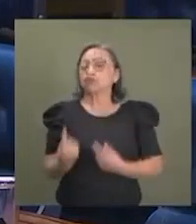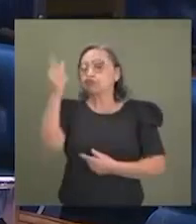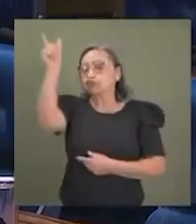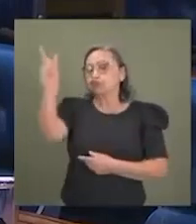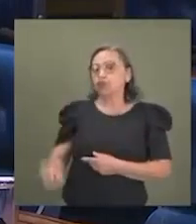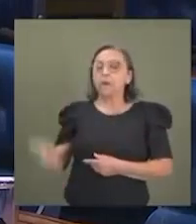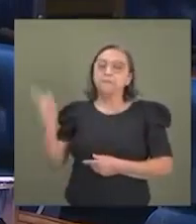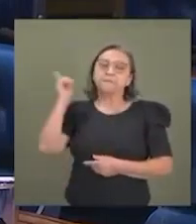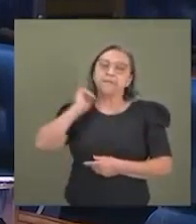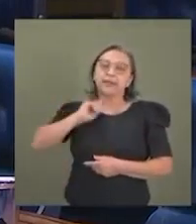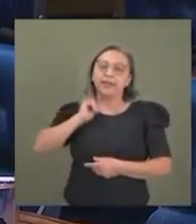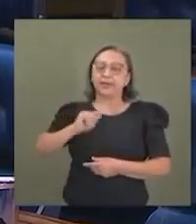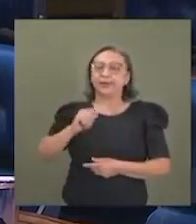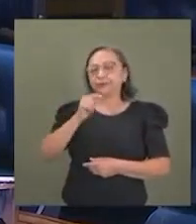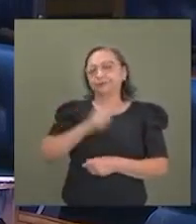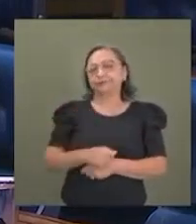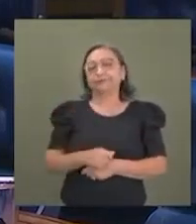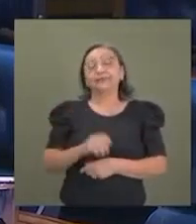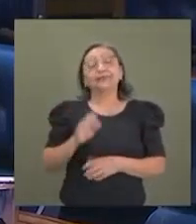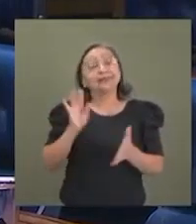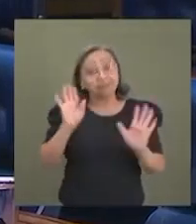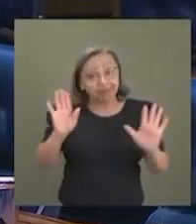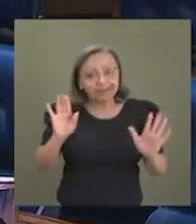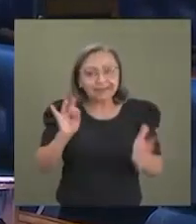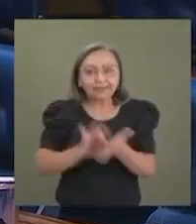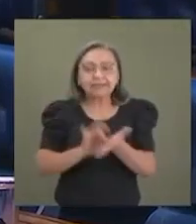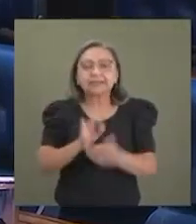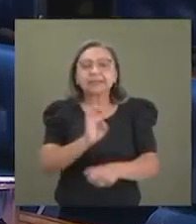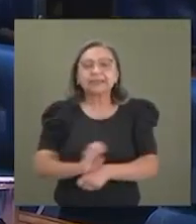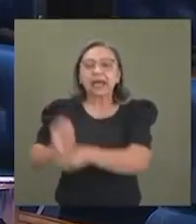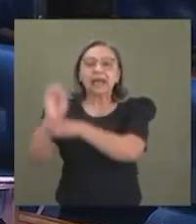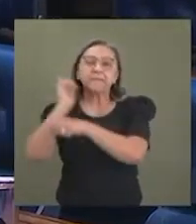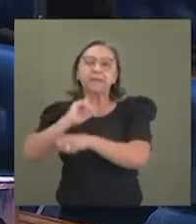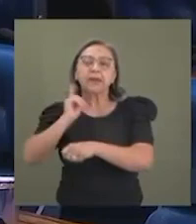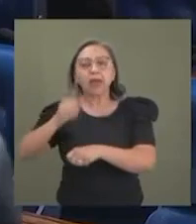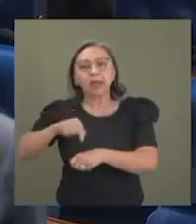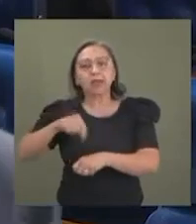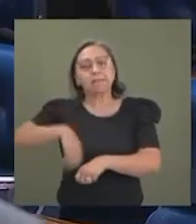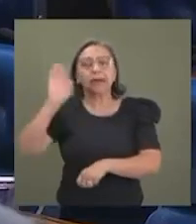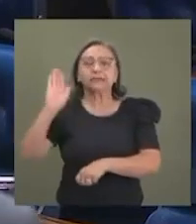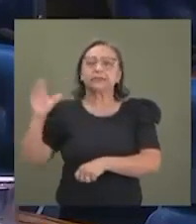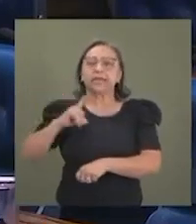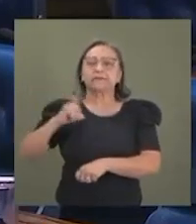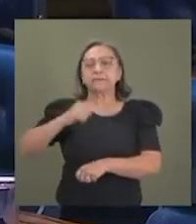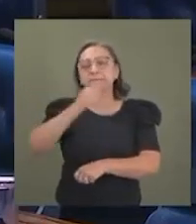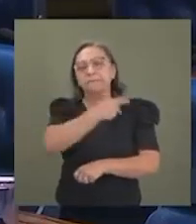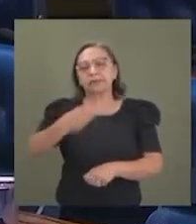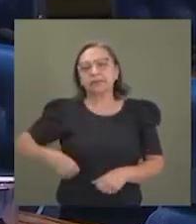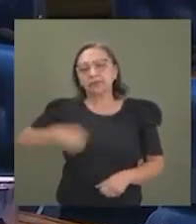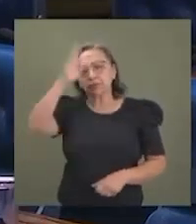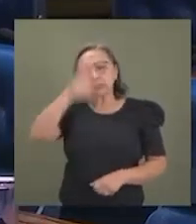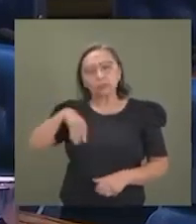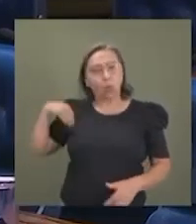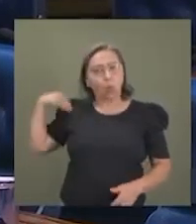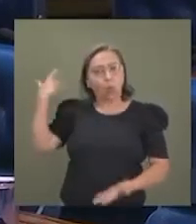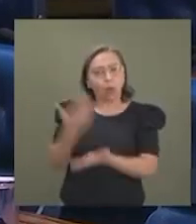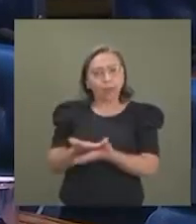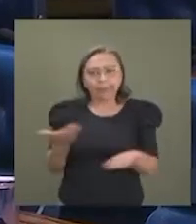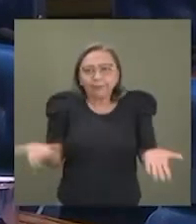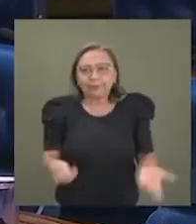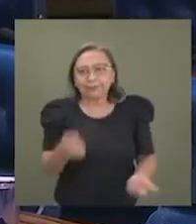Aliás, o estado de Minas foi o estado que deu mais presidentes da República na história do Brasil.